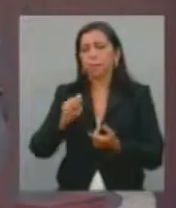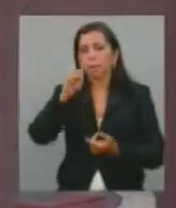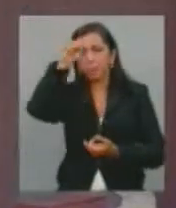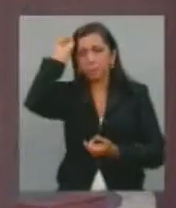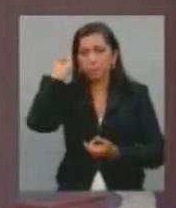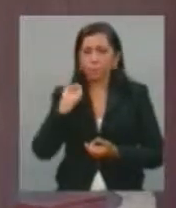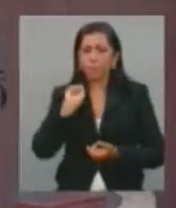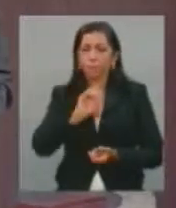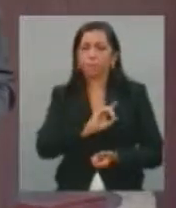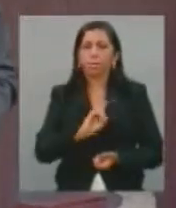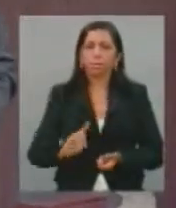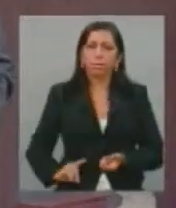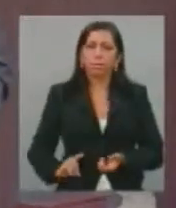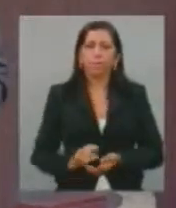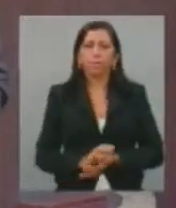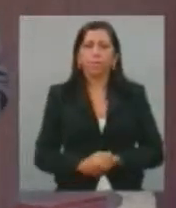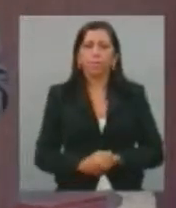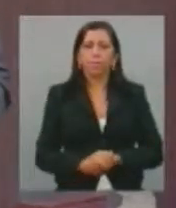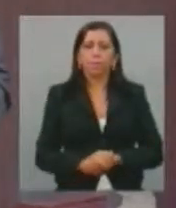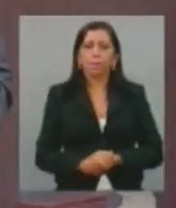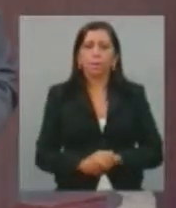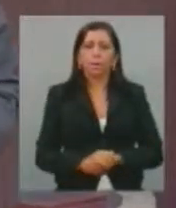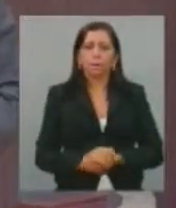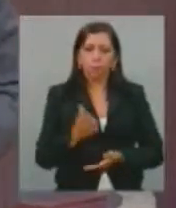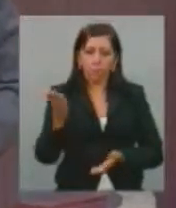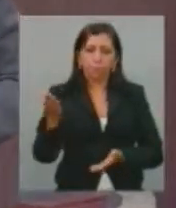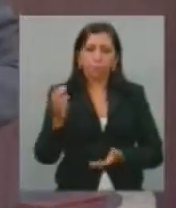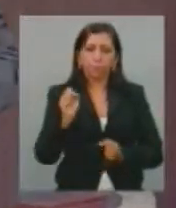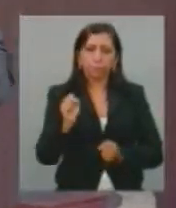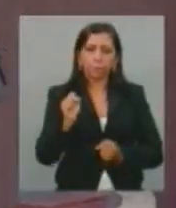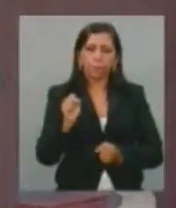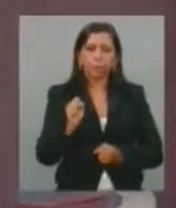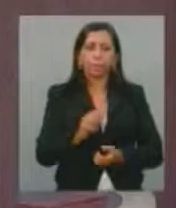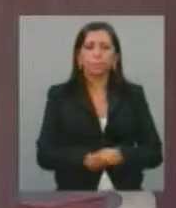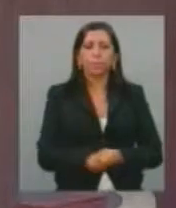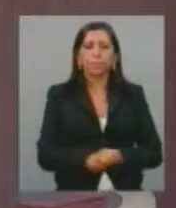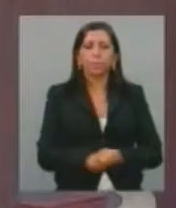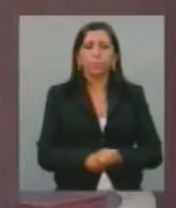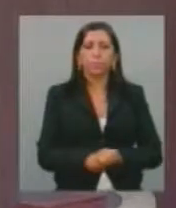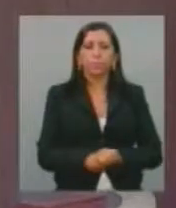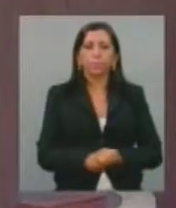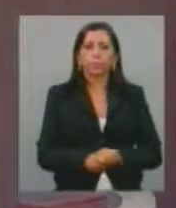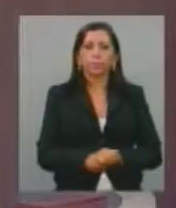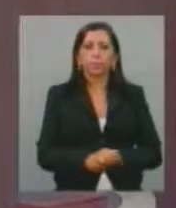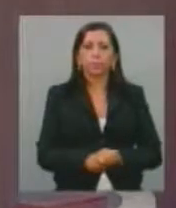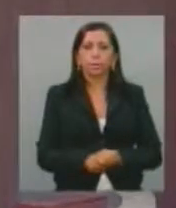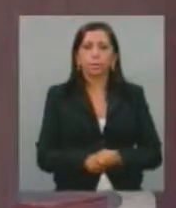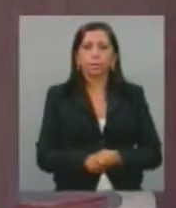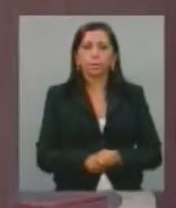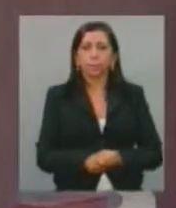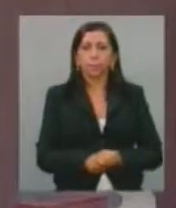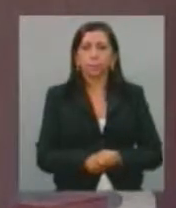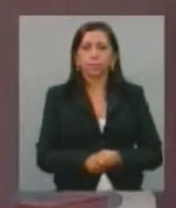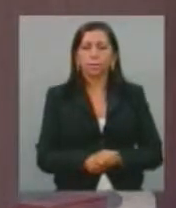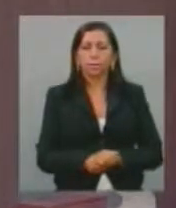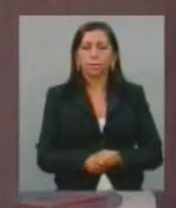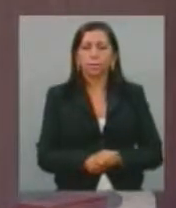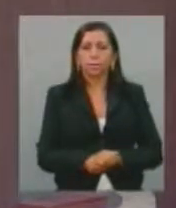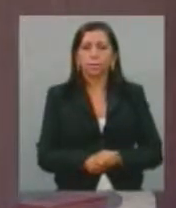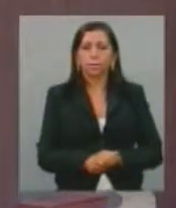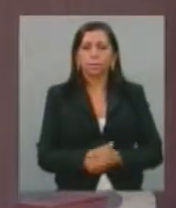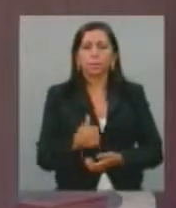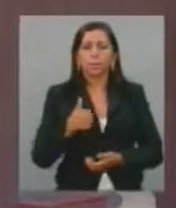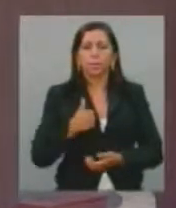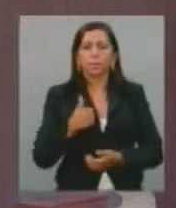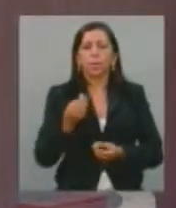deputado Joaquim Loran. Se possível, me conceda só uma pequena parte. Deputado Aldic, claro. Nesse tema, eu ouvi muito bem você nesse tratar, do que diz respeito à